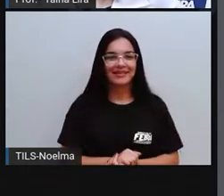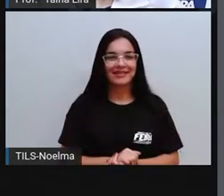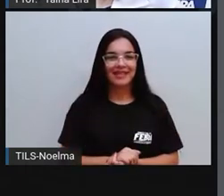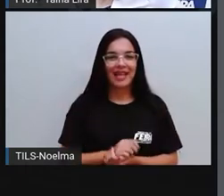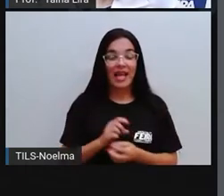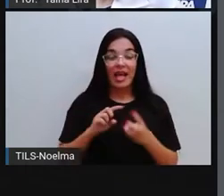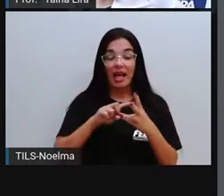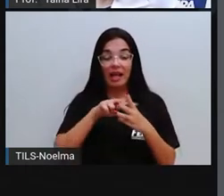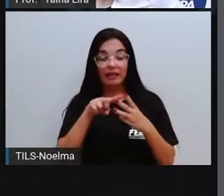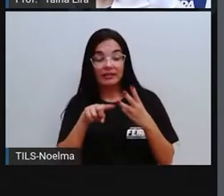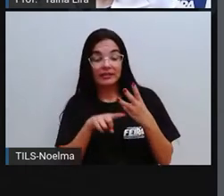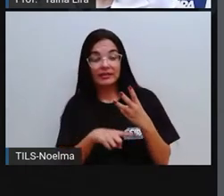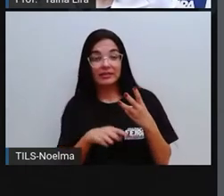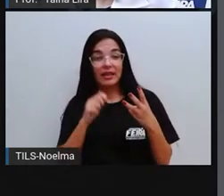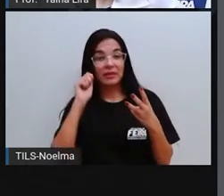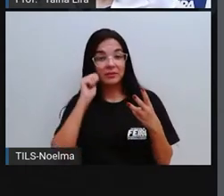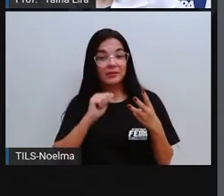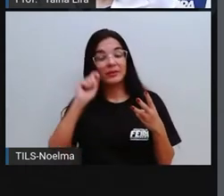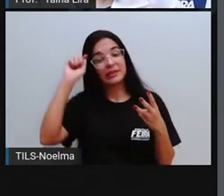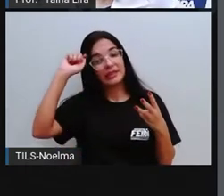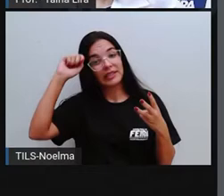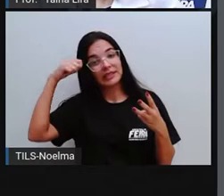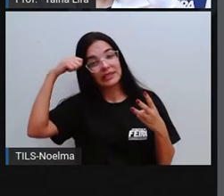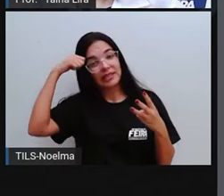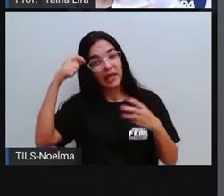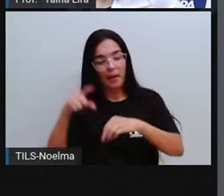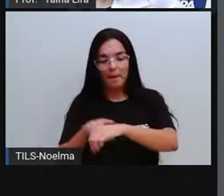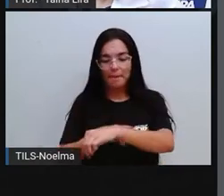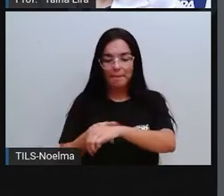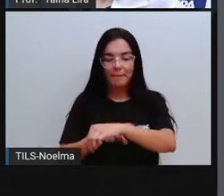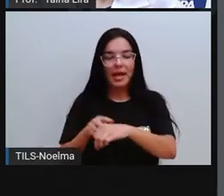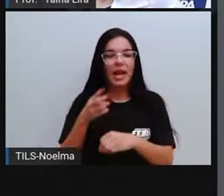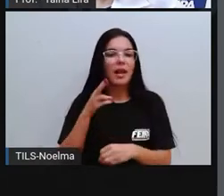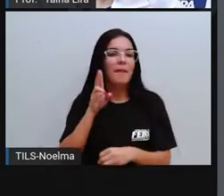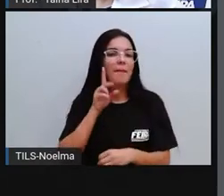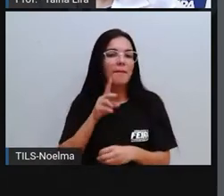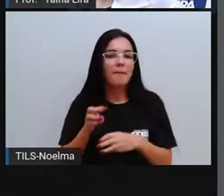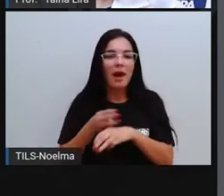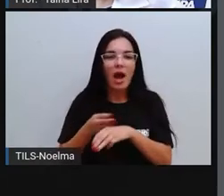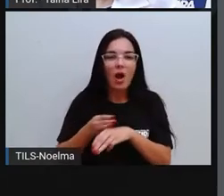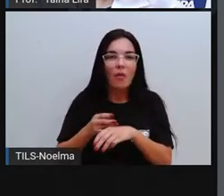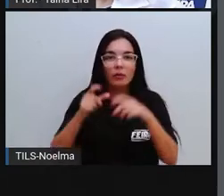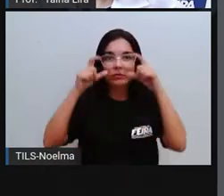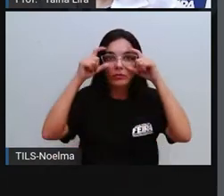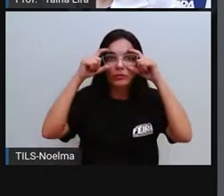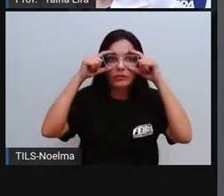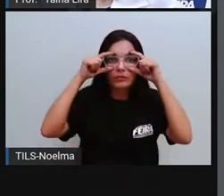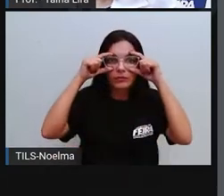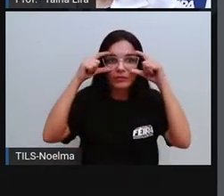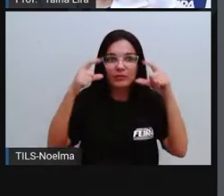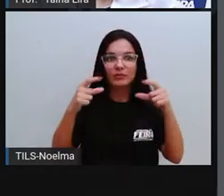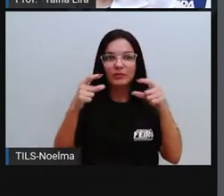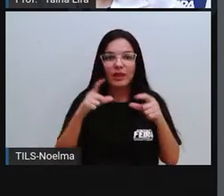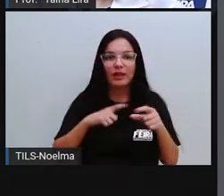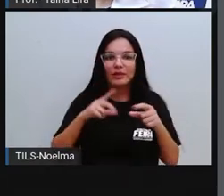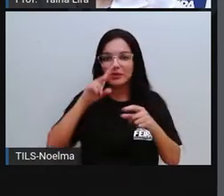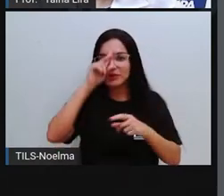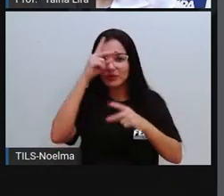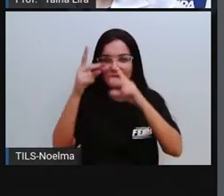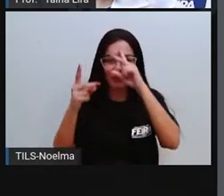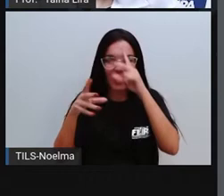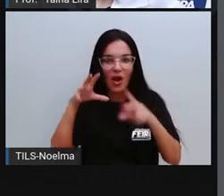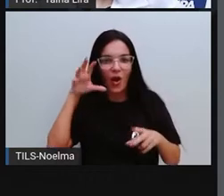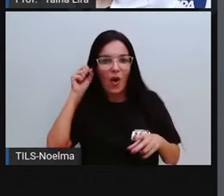Estas são as meninas negras. Pele marrom, olhos tão vivos, gostam de ouvir histórias, querem